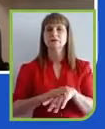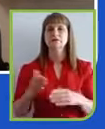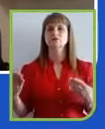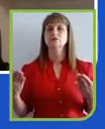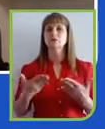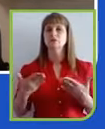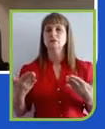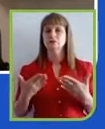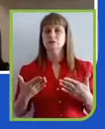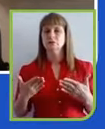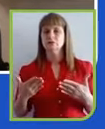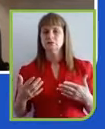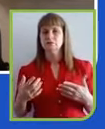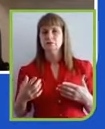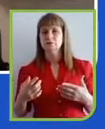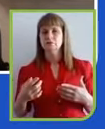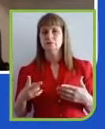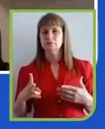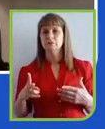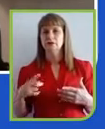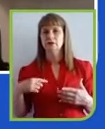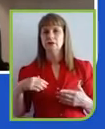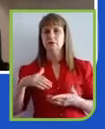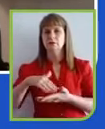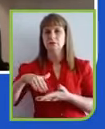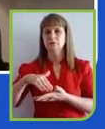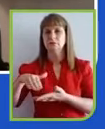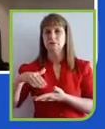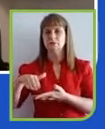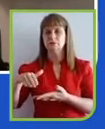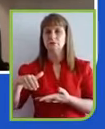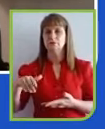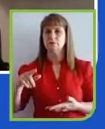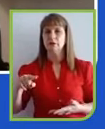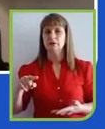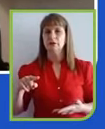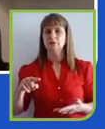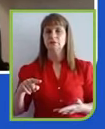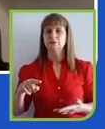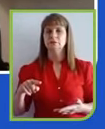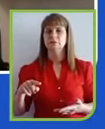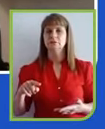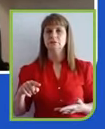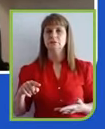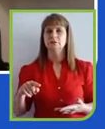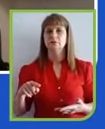estou no escritório, mas, provavelmente, os meus colegas de painel estão nas suas casas,